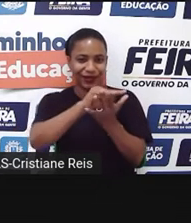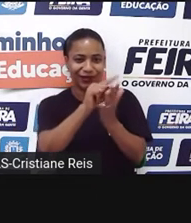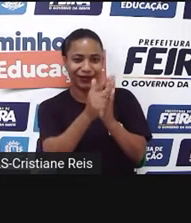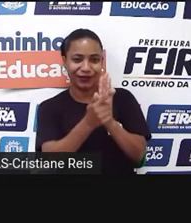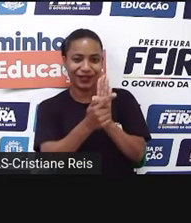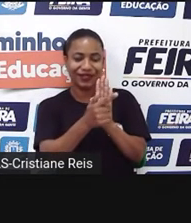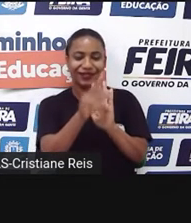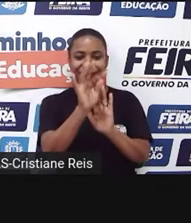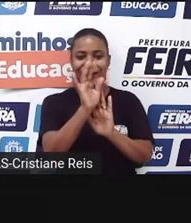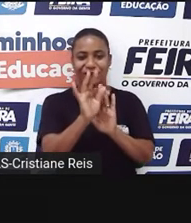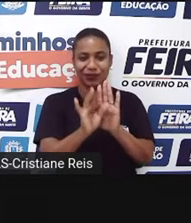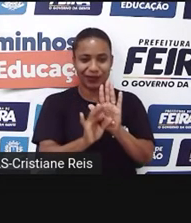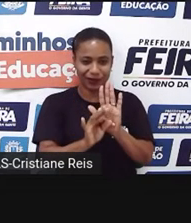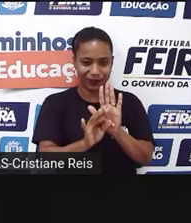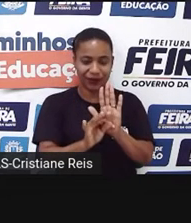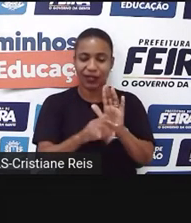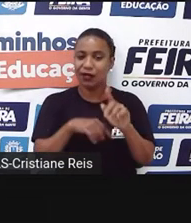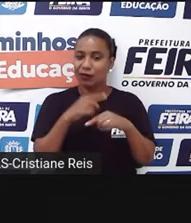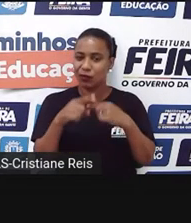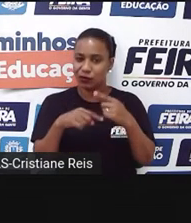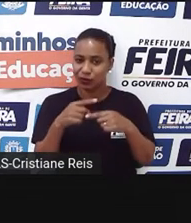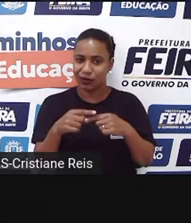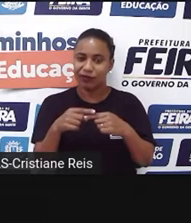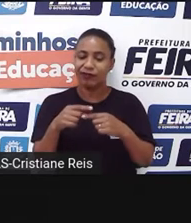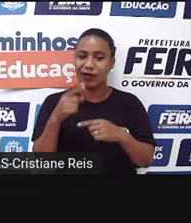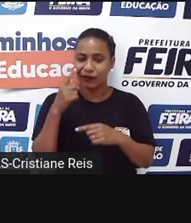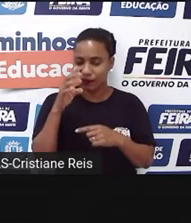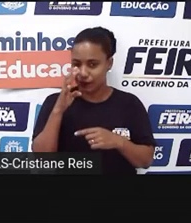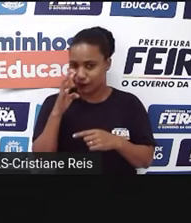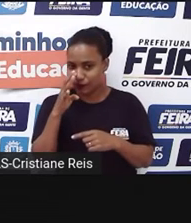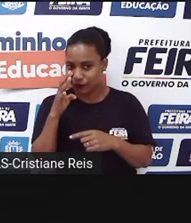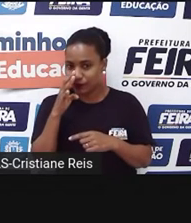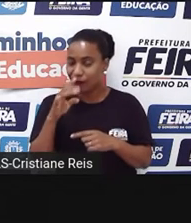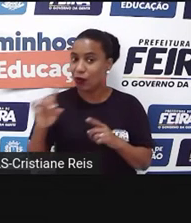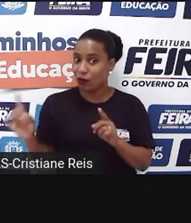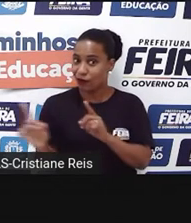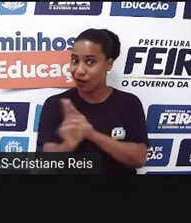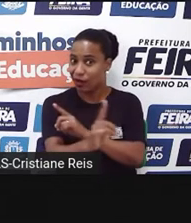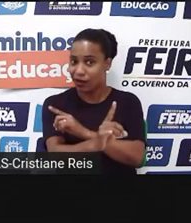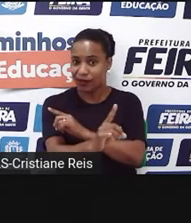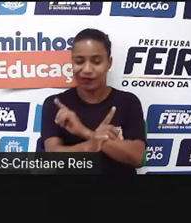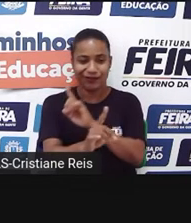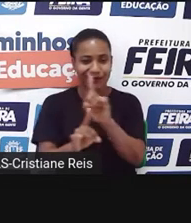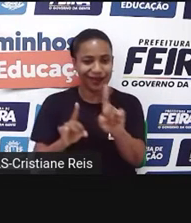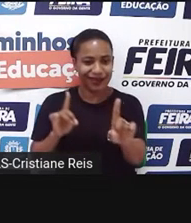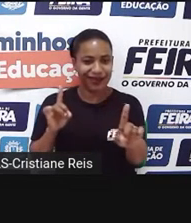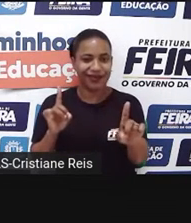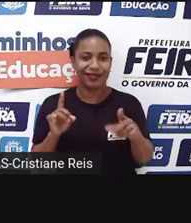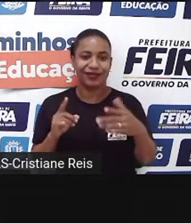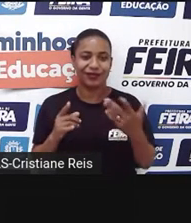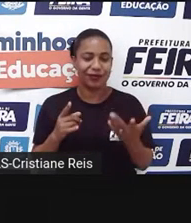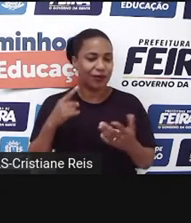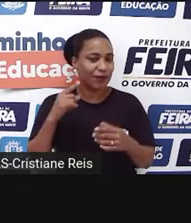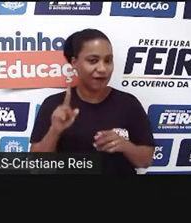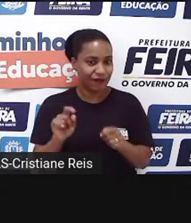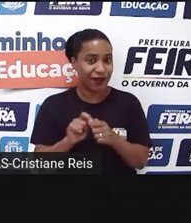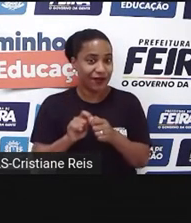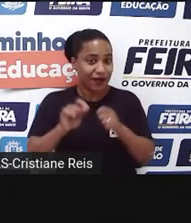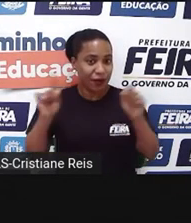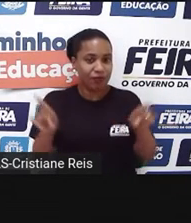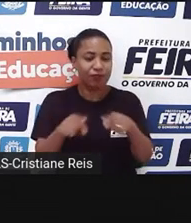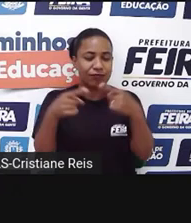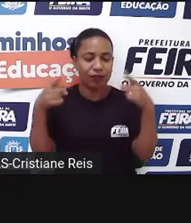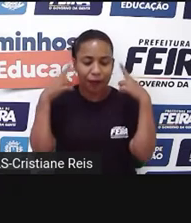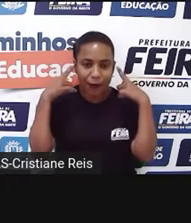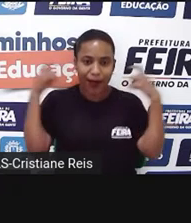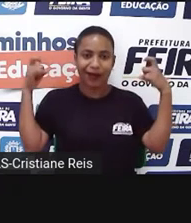vão ver que tem outras rubricas que vão chamando atenção para quem vai entrar no palco. De repente, um barulho que vai acontecer,